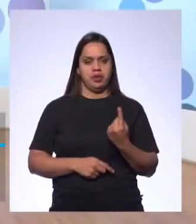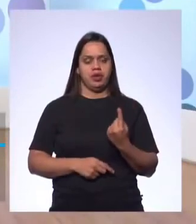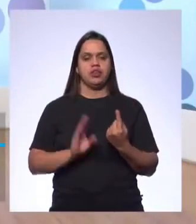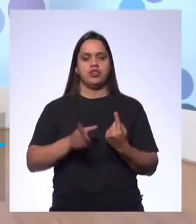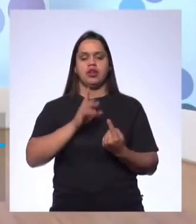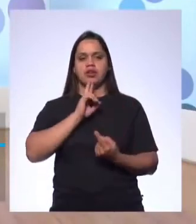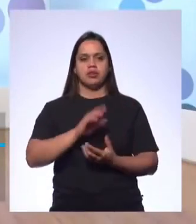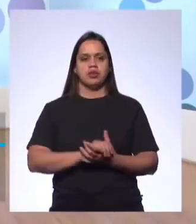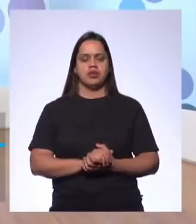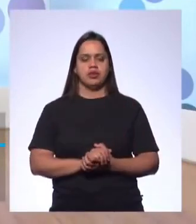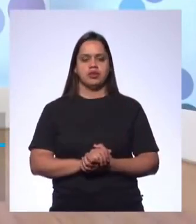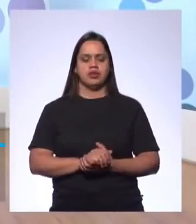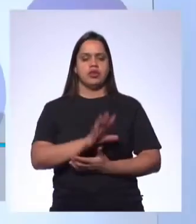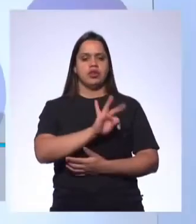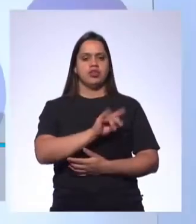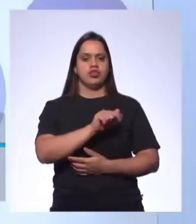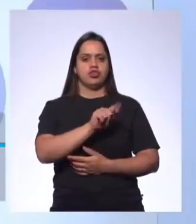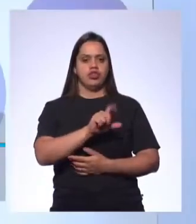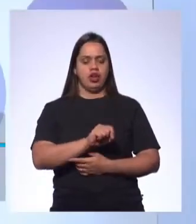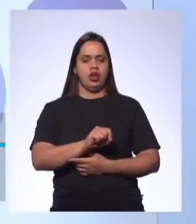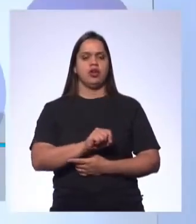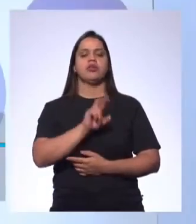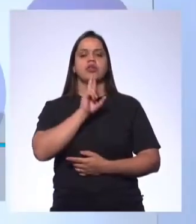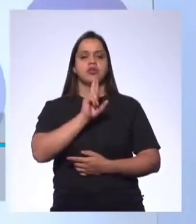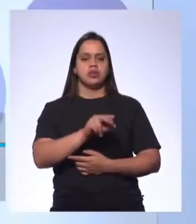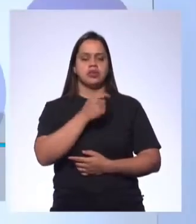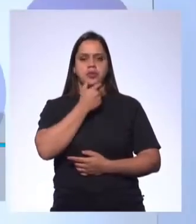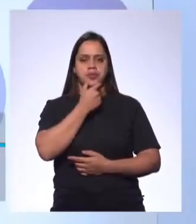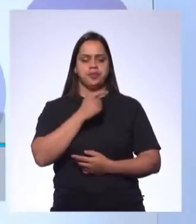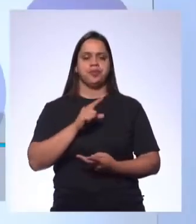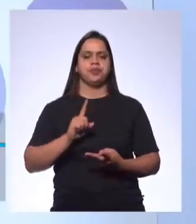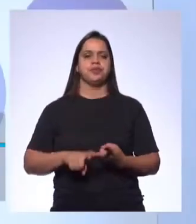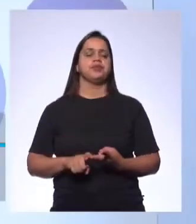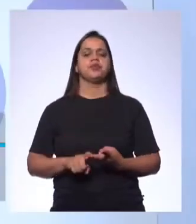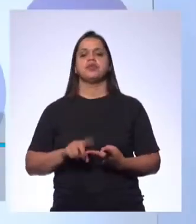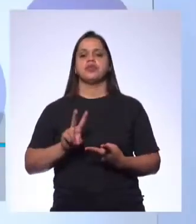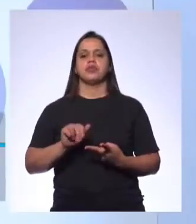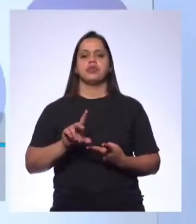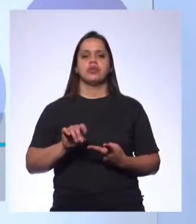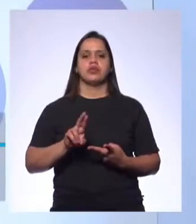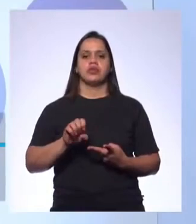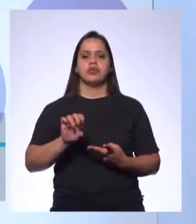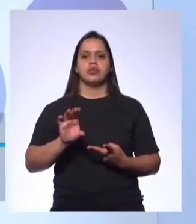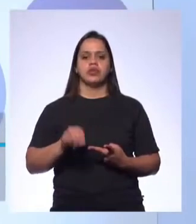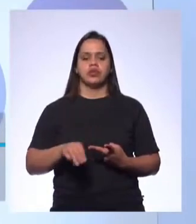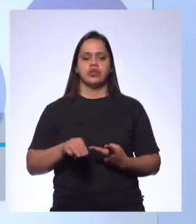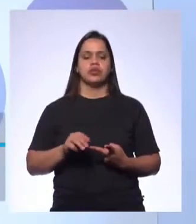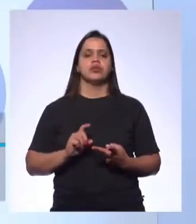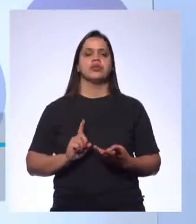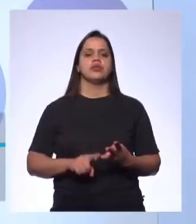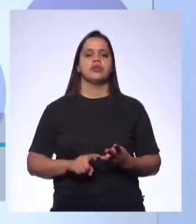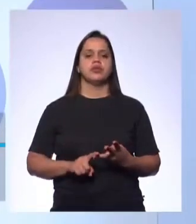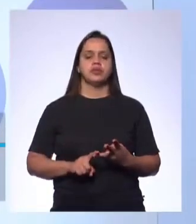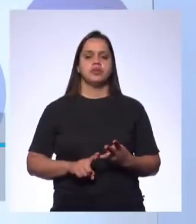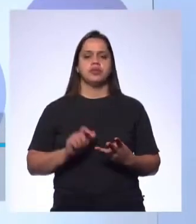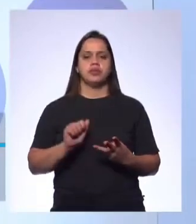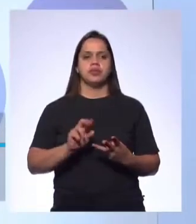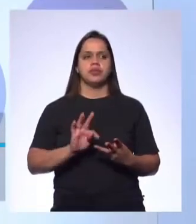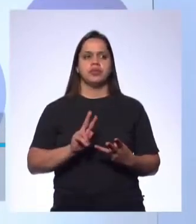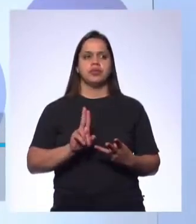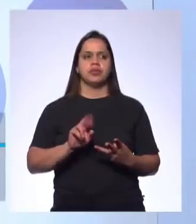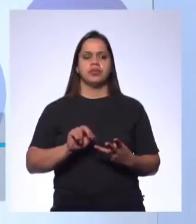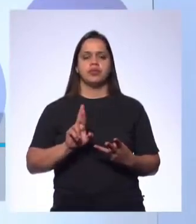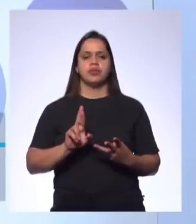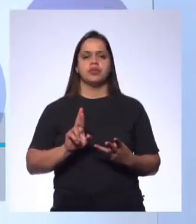vamos colocar assim, o Tiago respondeu, true, true, false, true. O Vanderson, true, false, false, true. O Arthur, true,